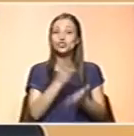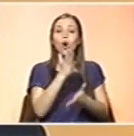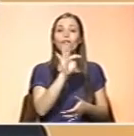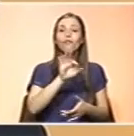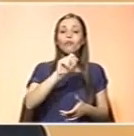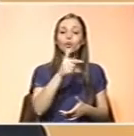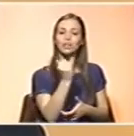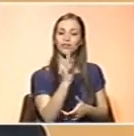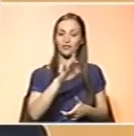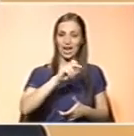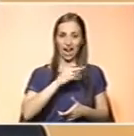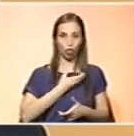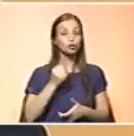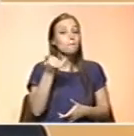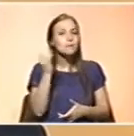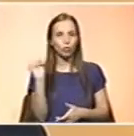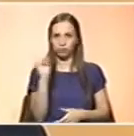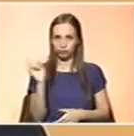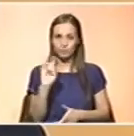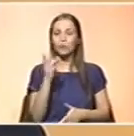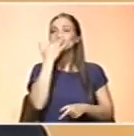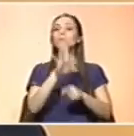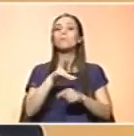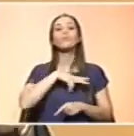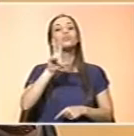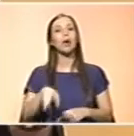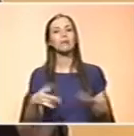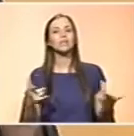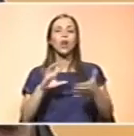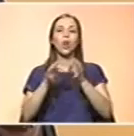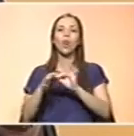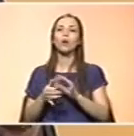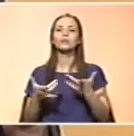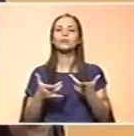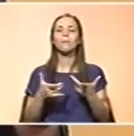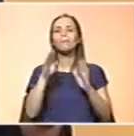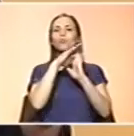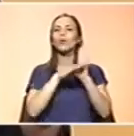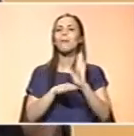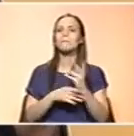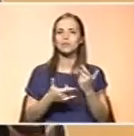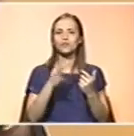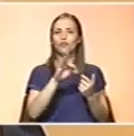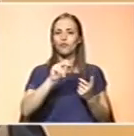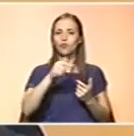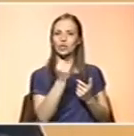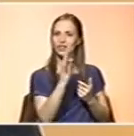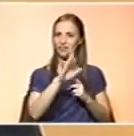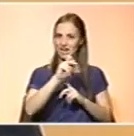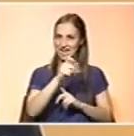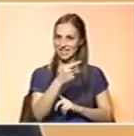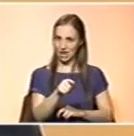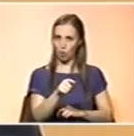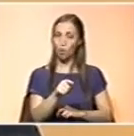Para, por exemplo, o caso de Portugal, se calhar não faria sentido... Os programas de biofurtificação estão direcionados para três